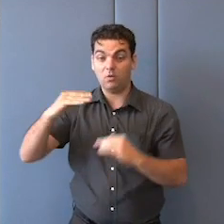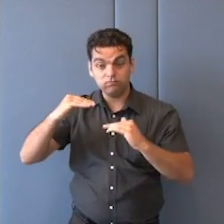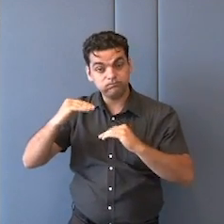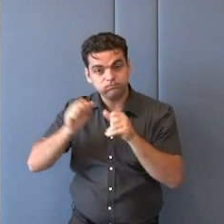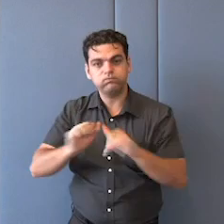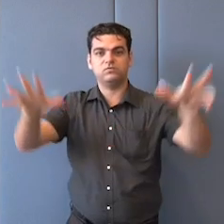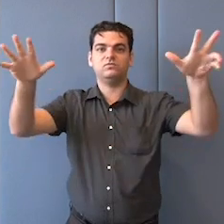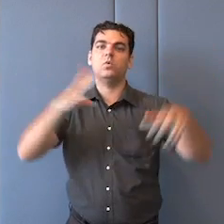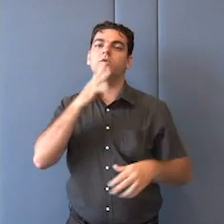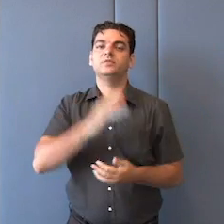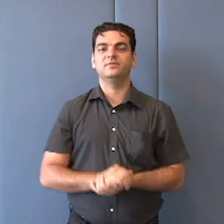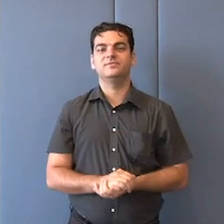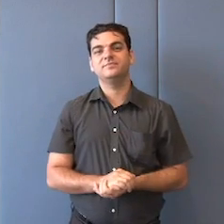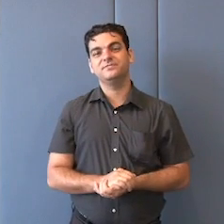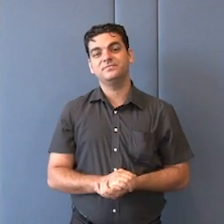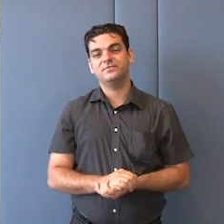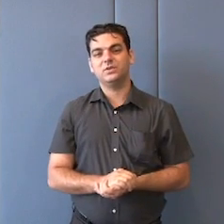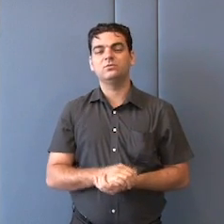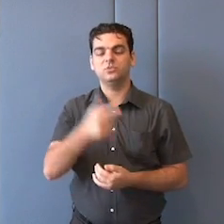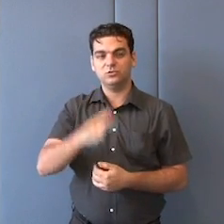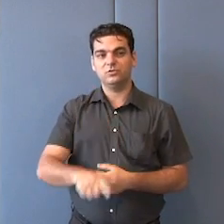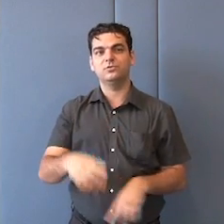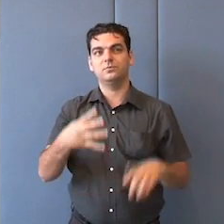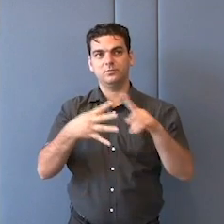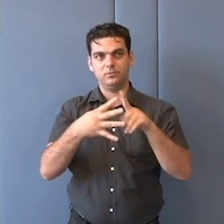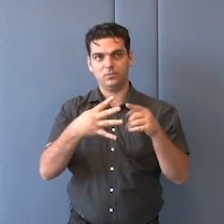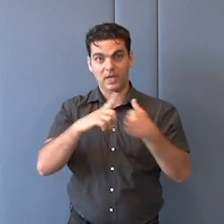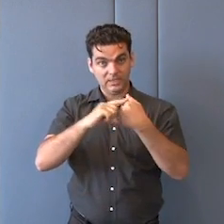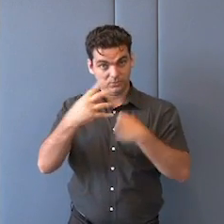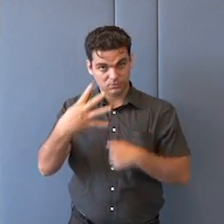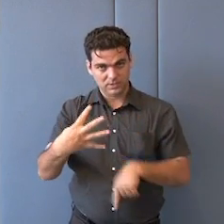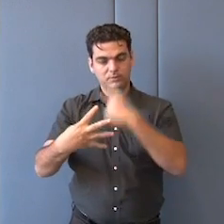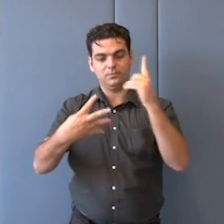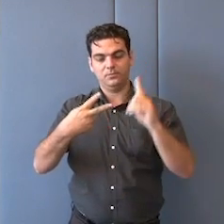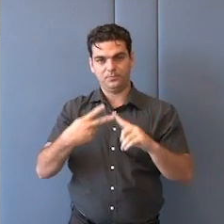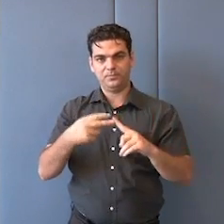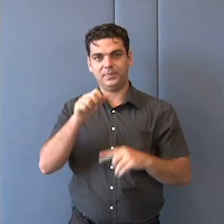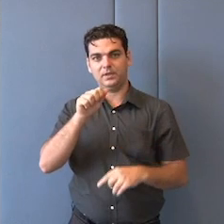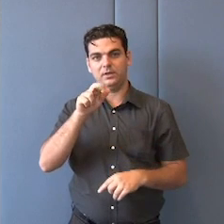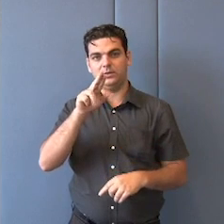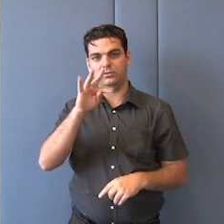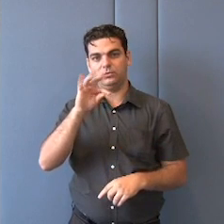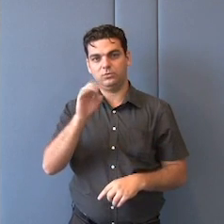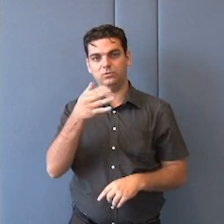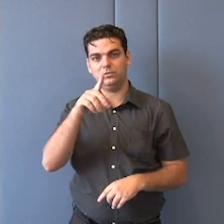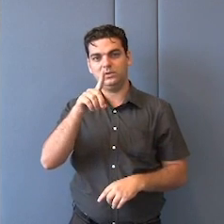continuando com alguns desses princípios, do artigo 4, nós vemos também o da autodeterminação dos povos.